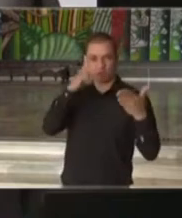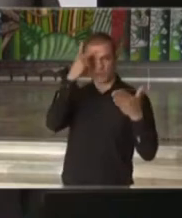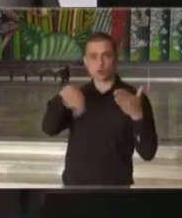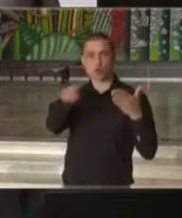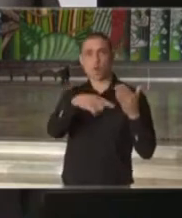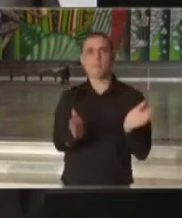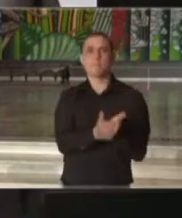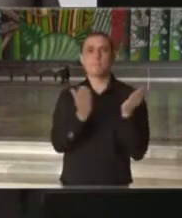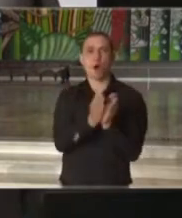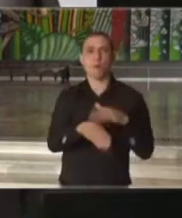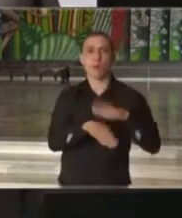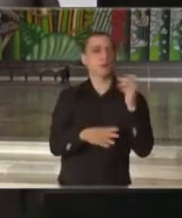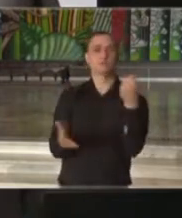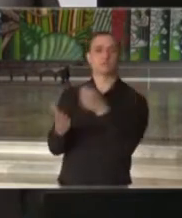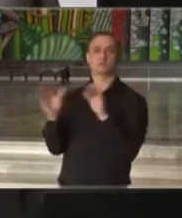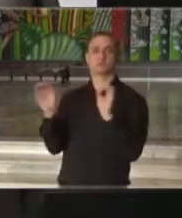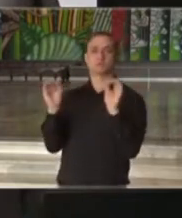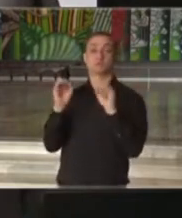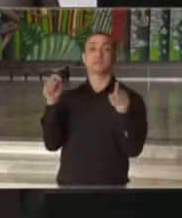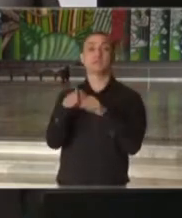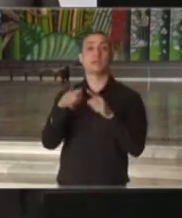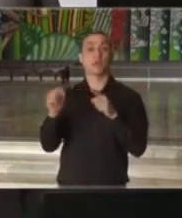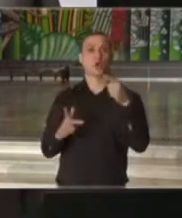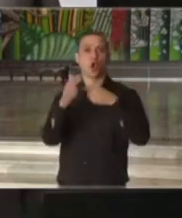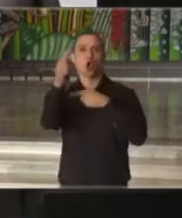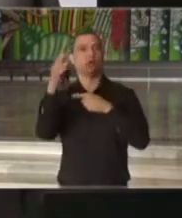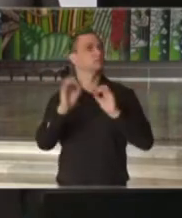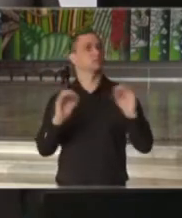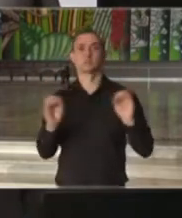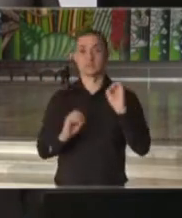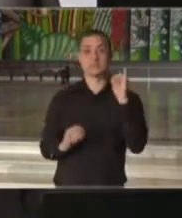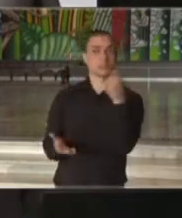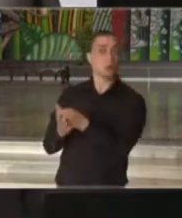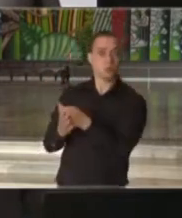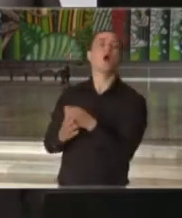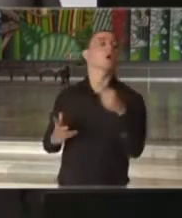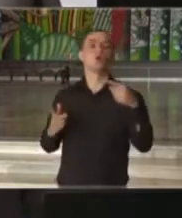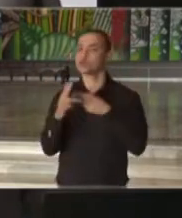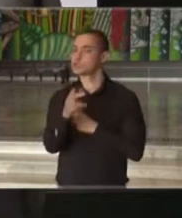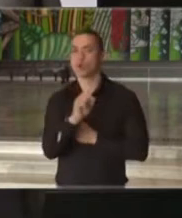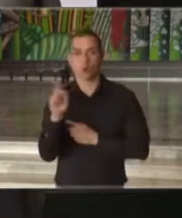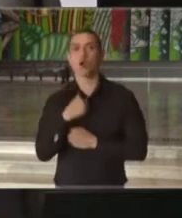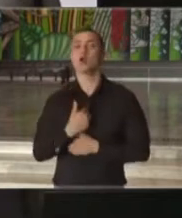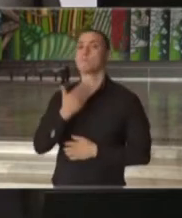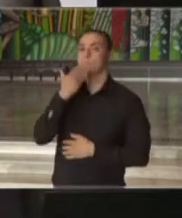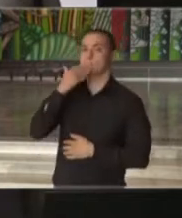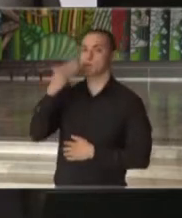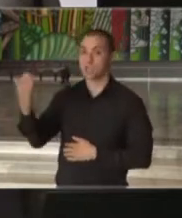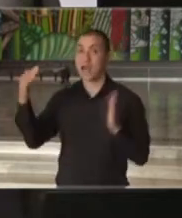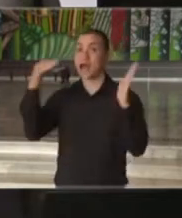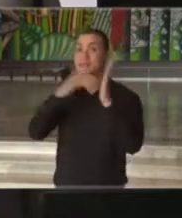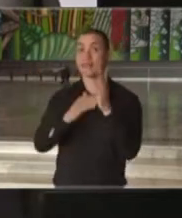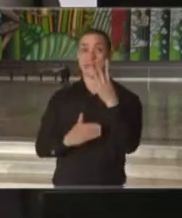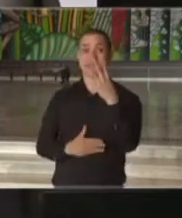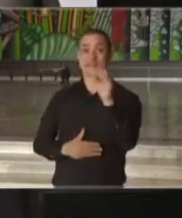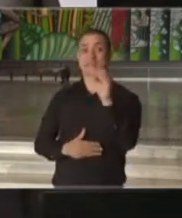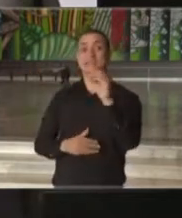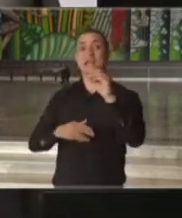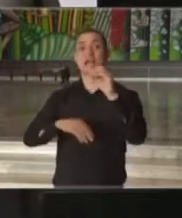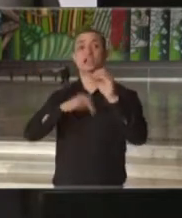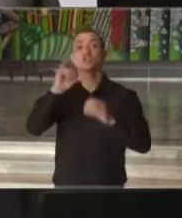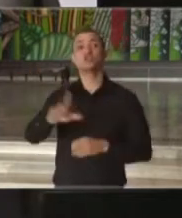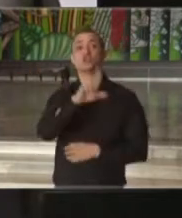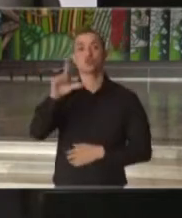consumidores mais pobres e a não realização de cortes durante este período até 30 de